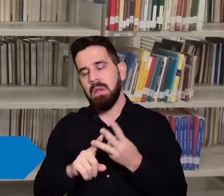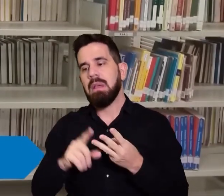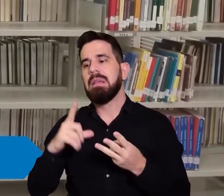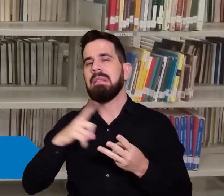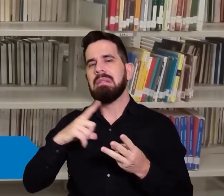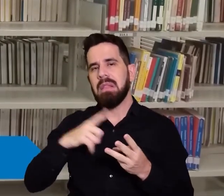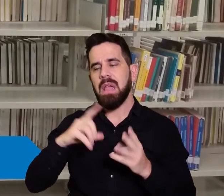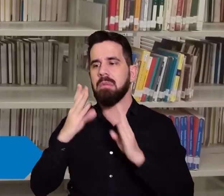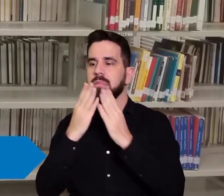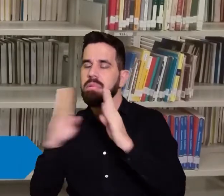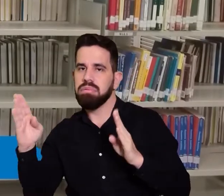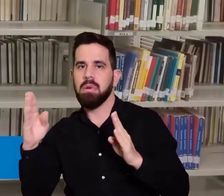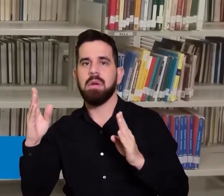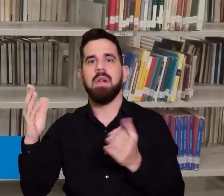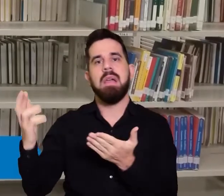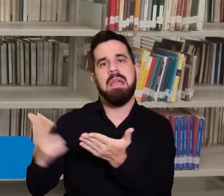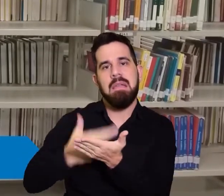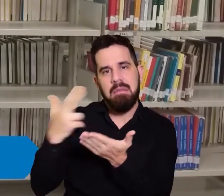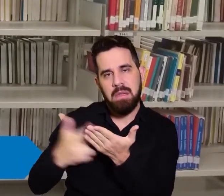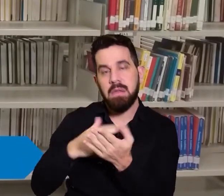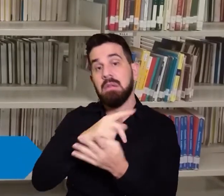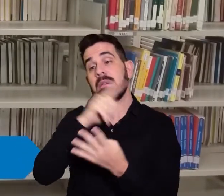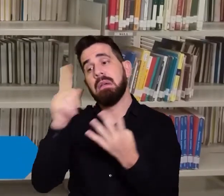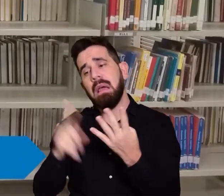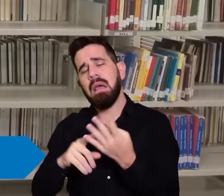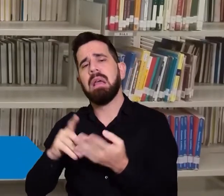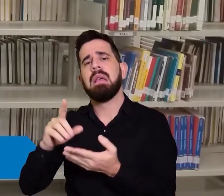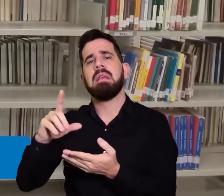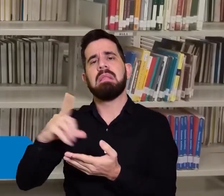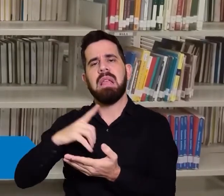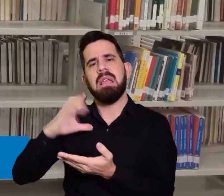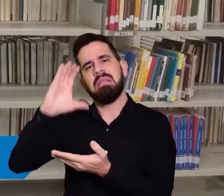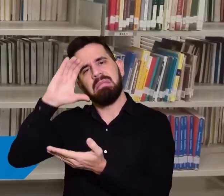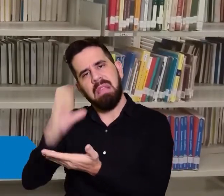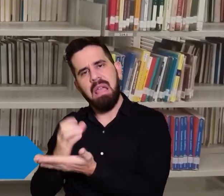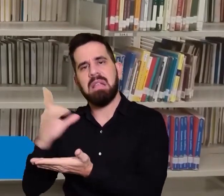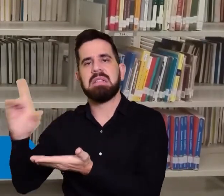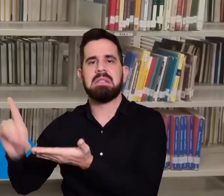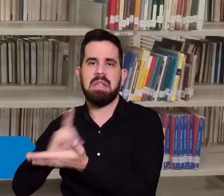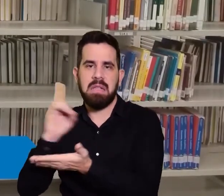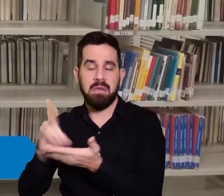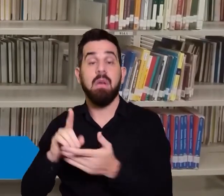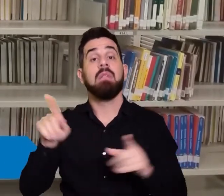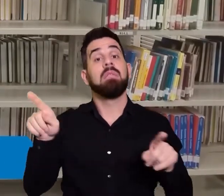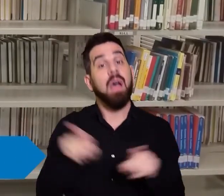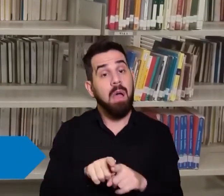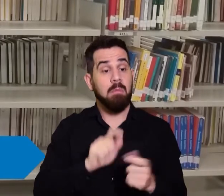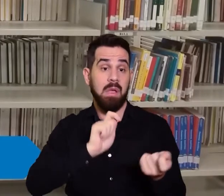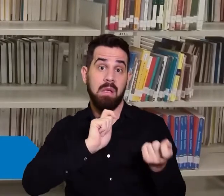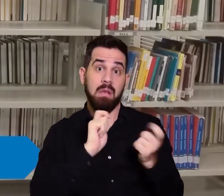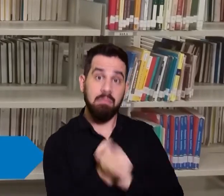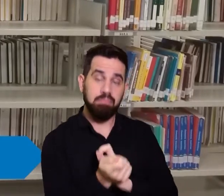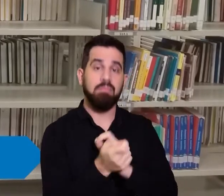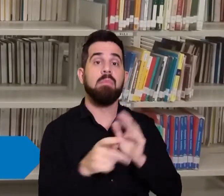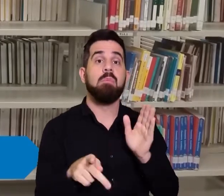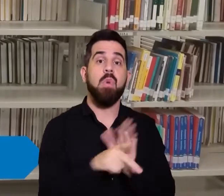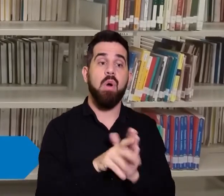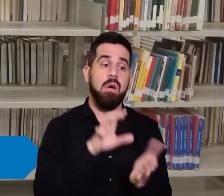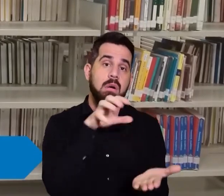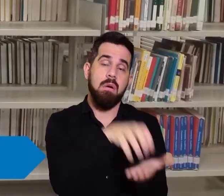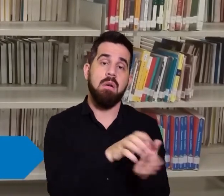biblioteca digital de testes e dissertações. E também a adaptação de material ofertado pelo laboratório de